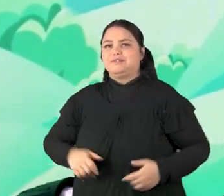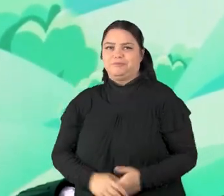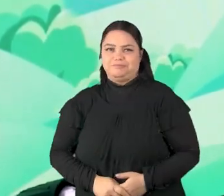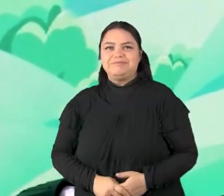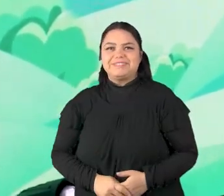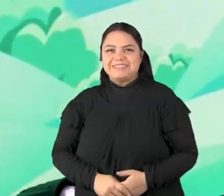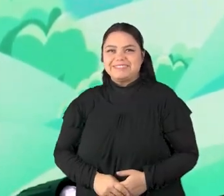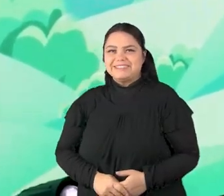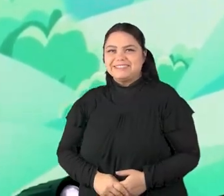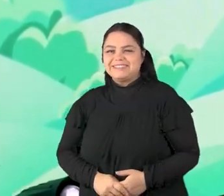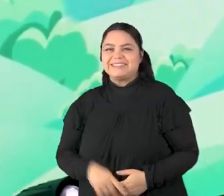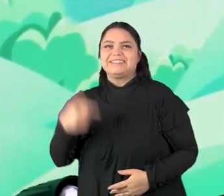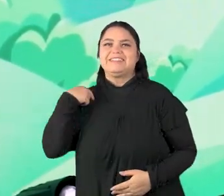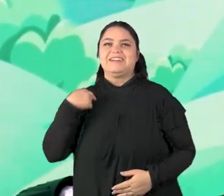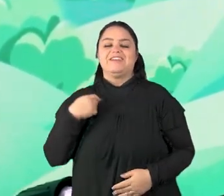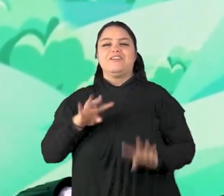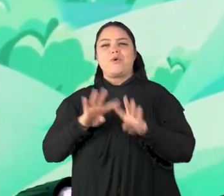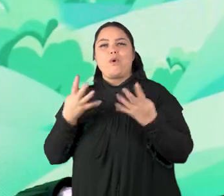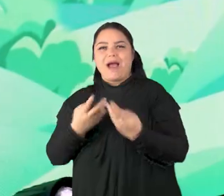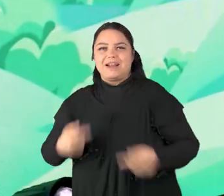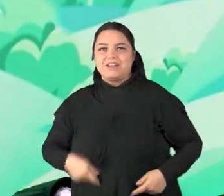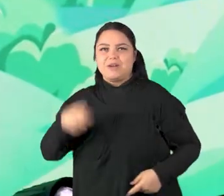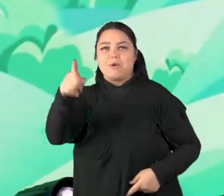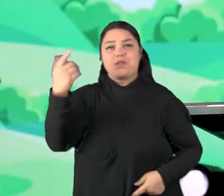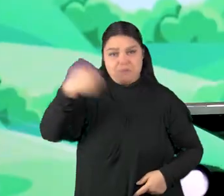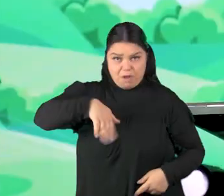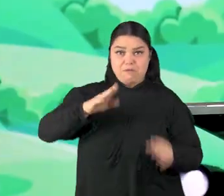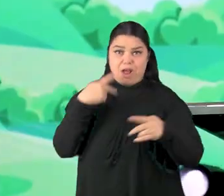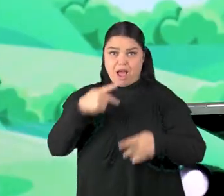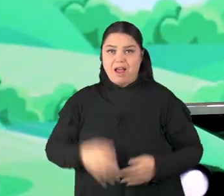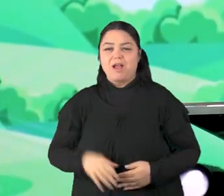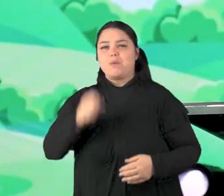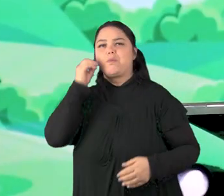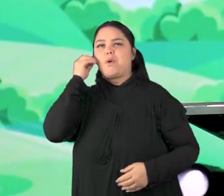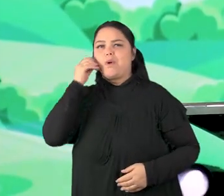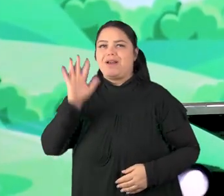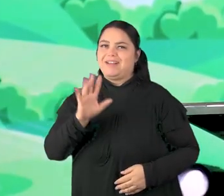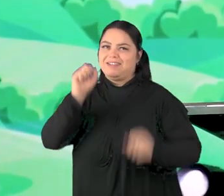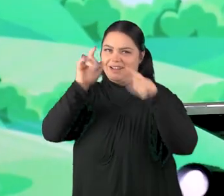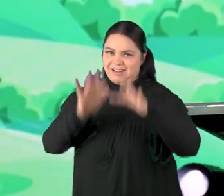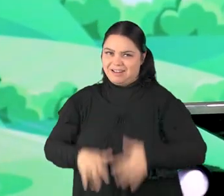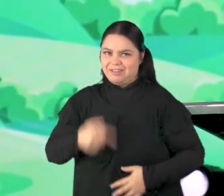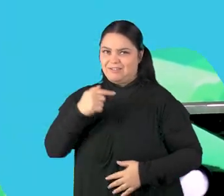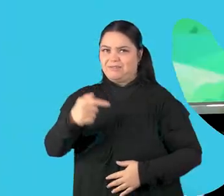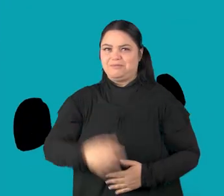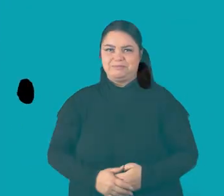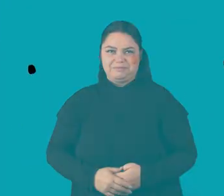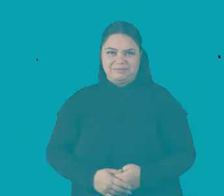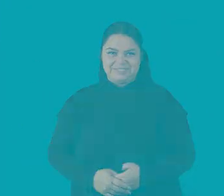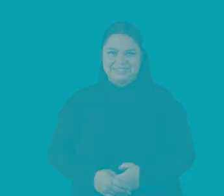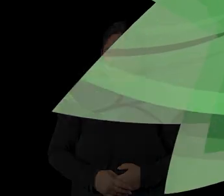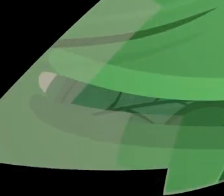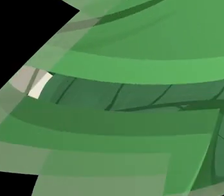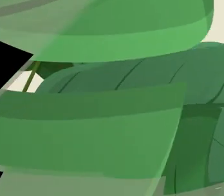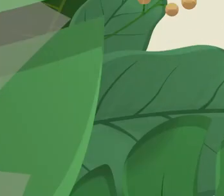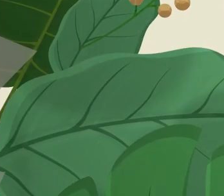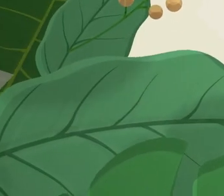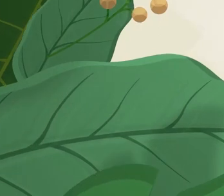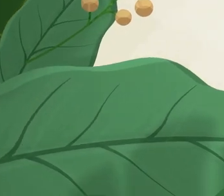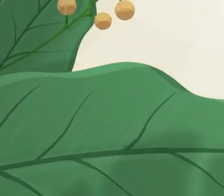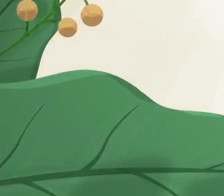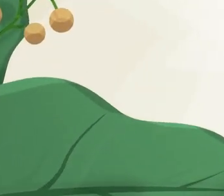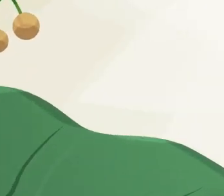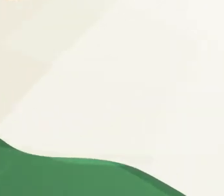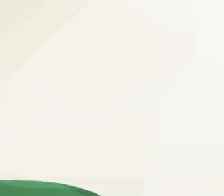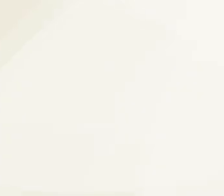igreja, tá bom? Então, um beijo pra você. Deus te abençoe. Uma ótima semana. Tchau, tchau.